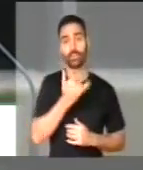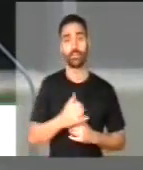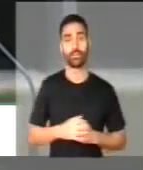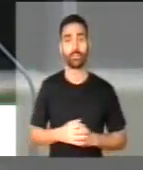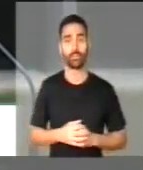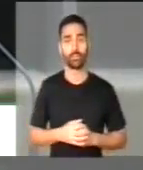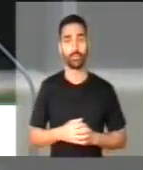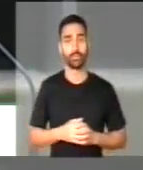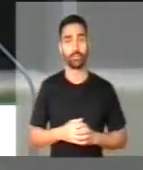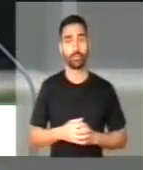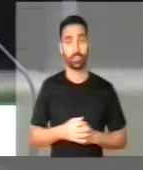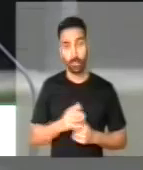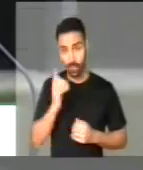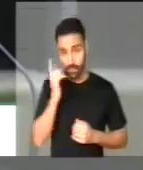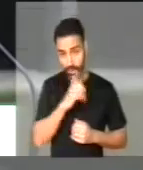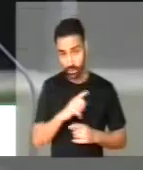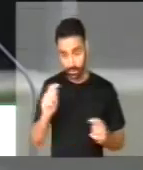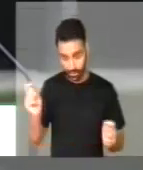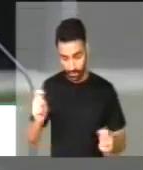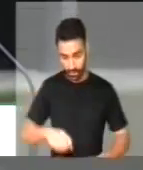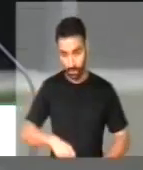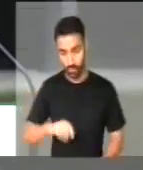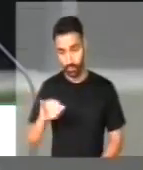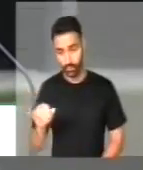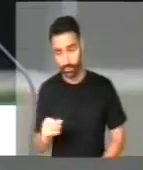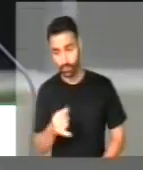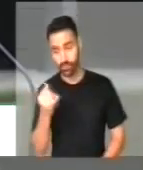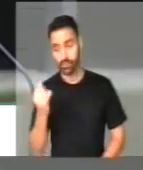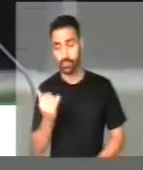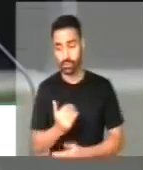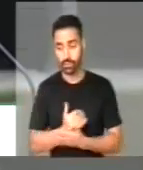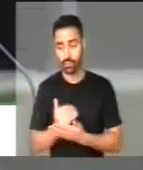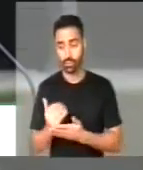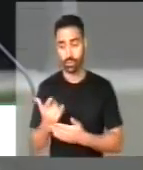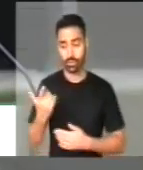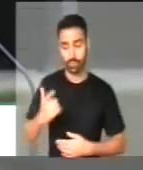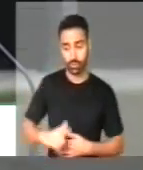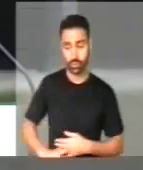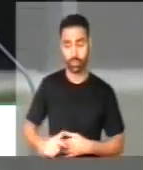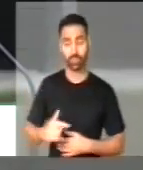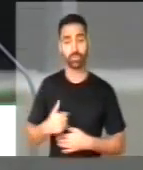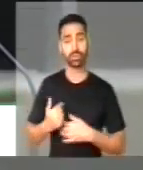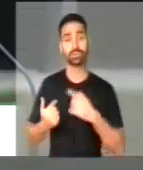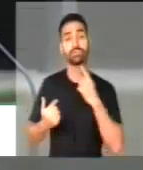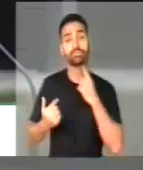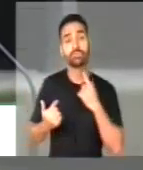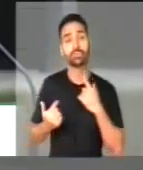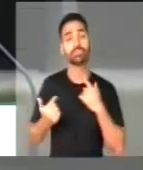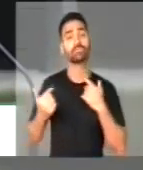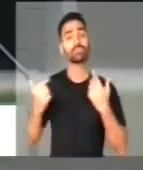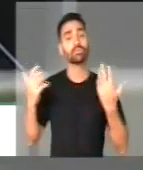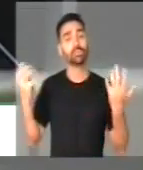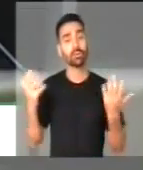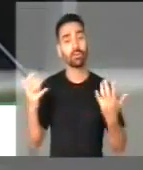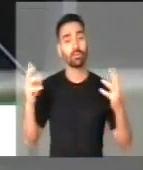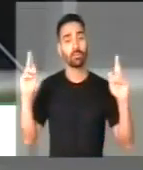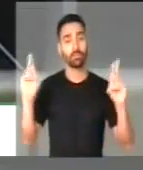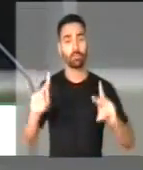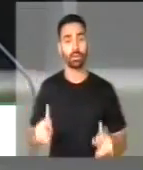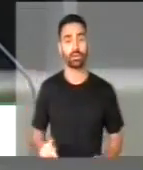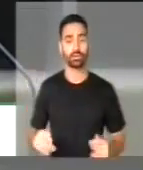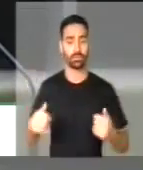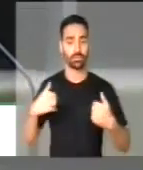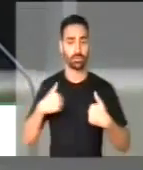para ter a oportunidade de recomeçar, de desejar e viver a paz. Espero